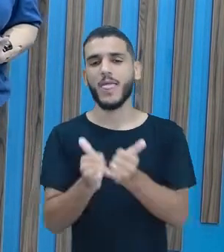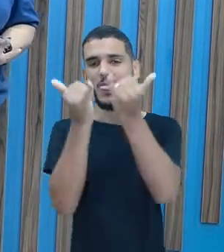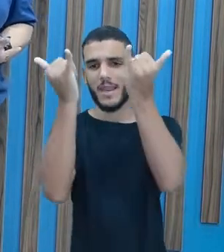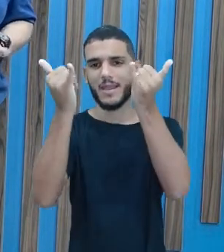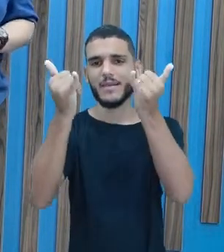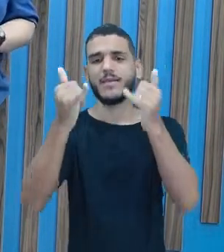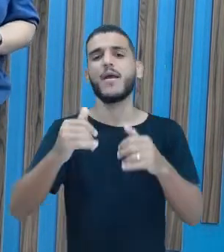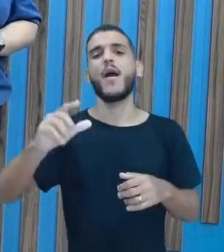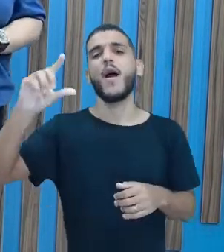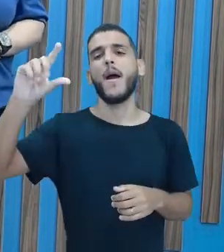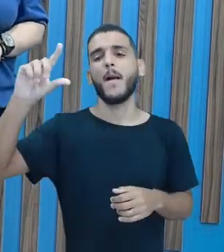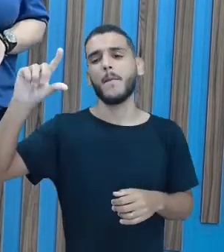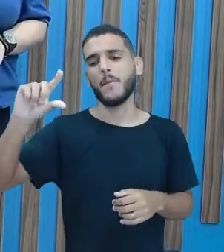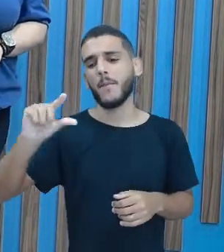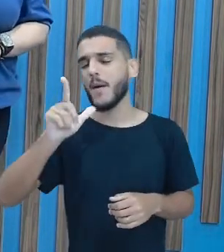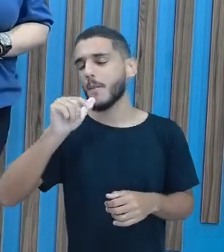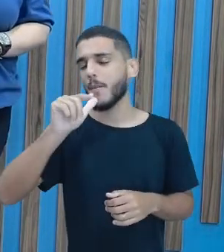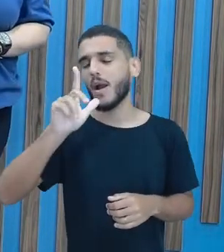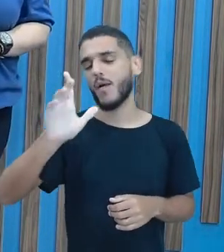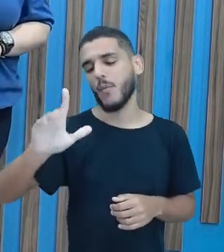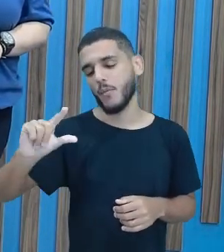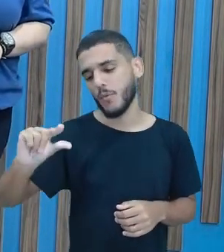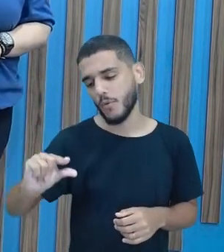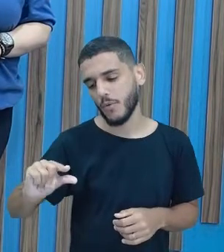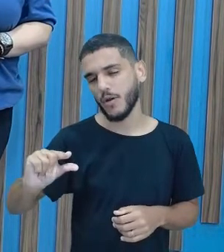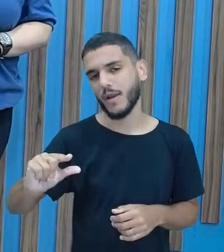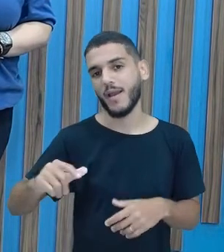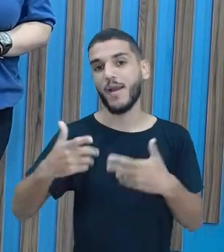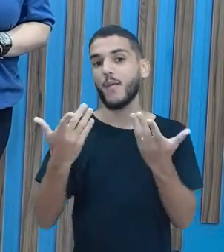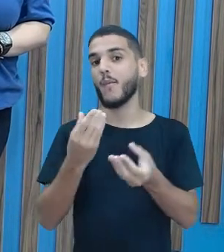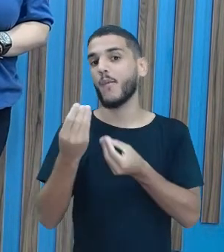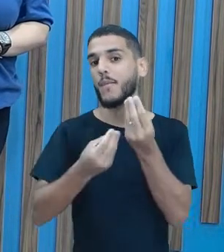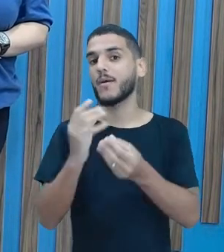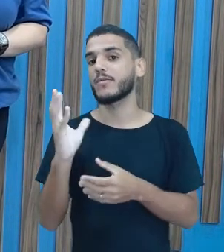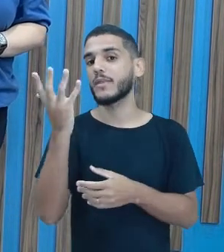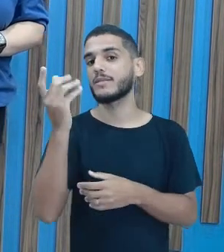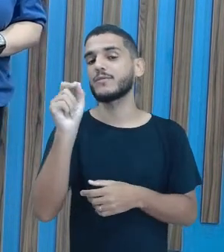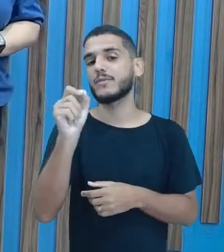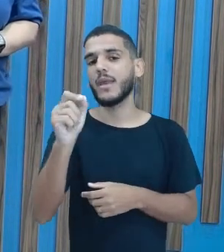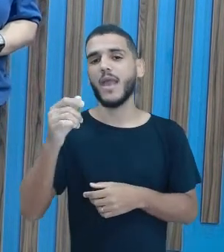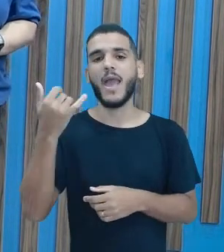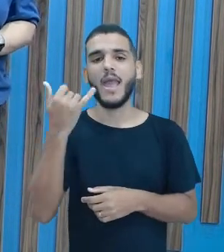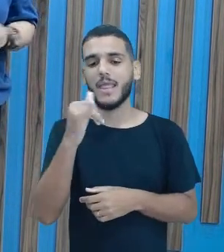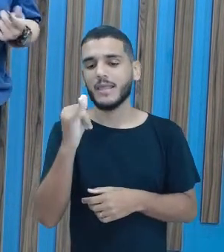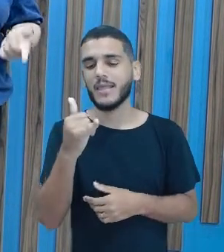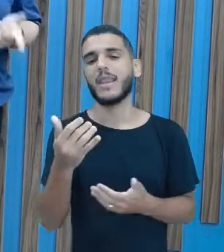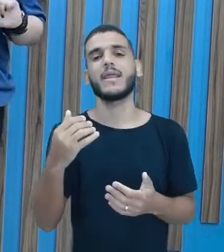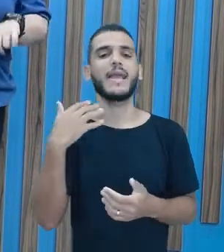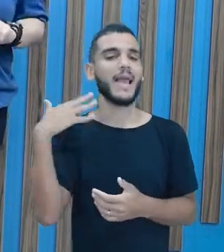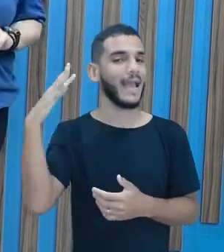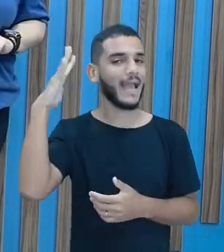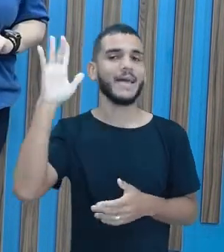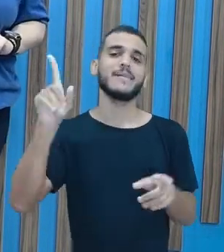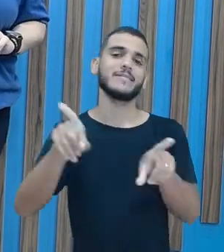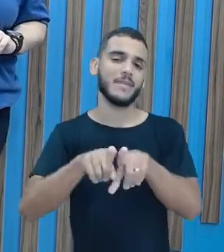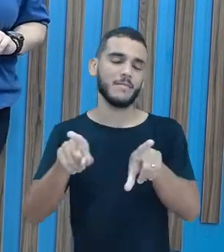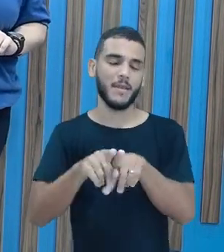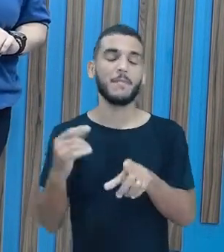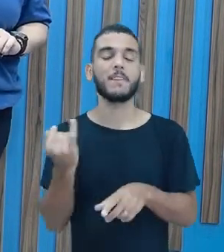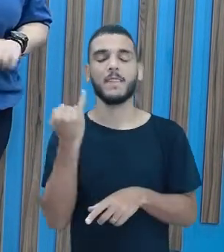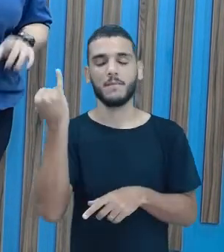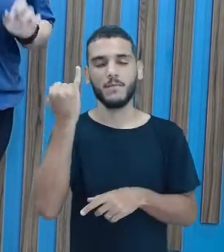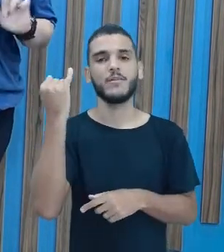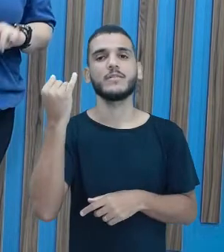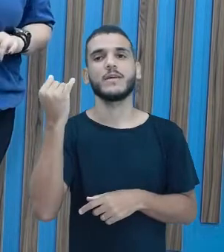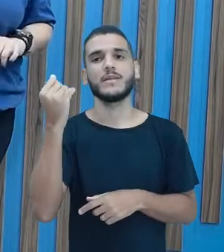a energia também fica mais cara. Então, olha aí, né? É bem preocupante, né? E é importante que a gente tenha essa noção, tá